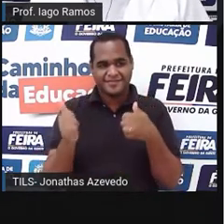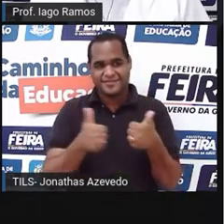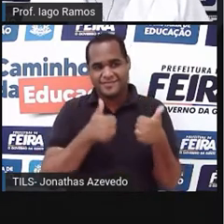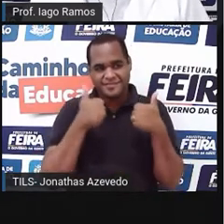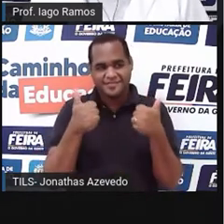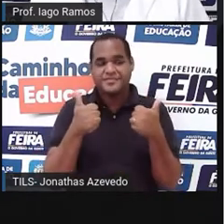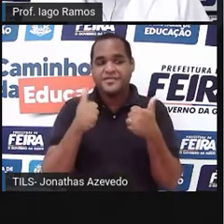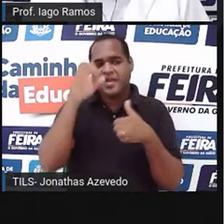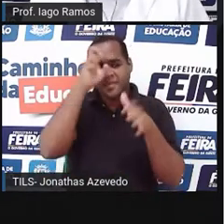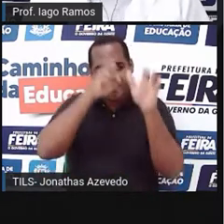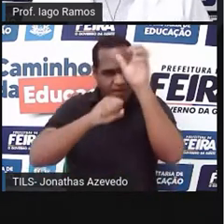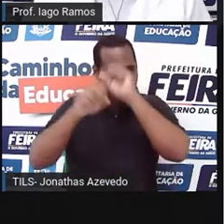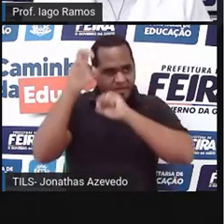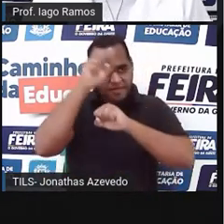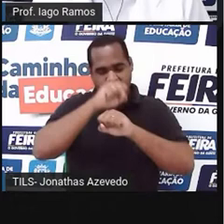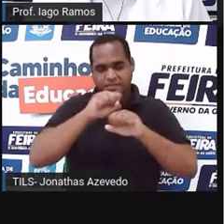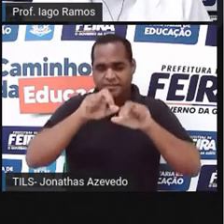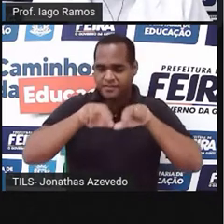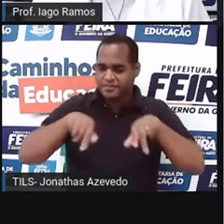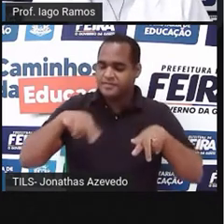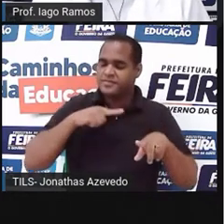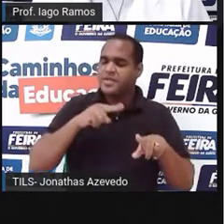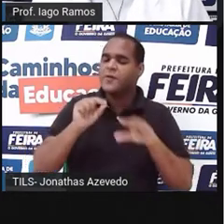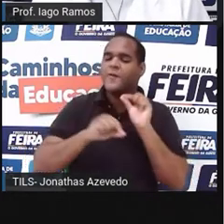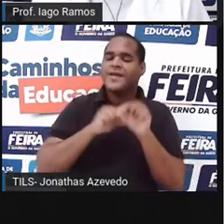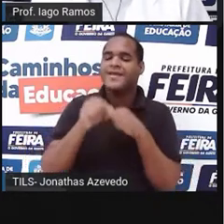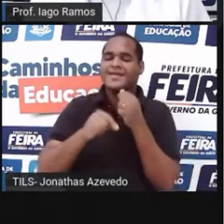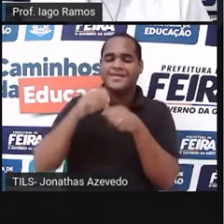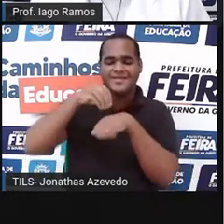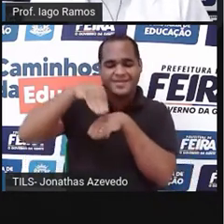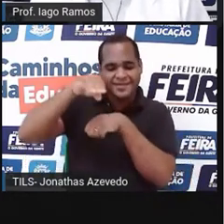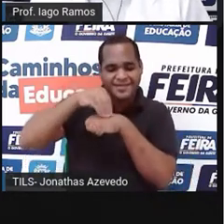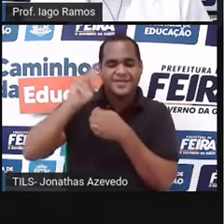tem para aprender? Como eu já disse, a gente já vai, na verdade, né,